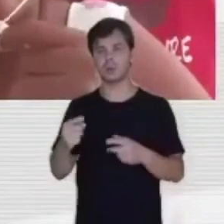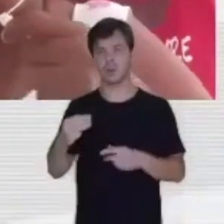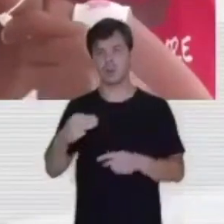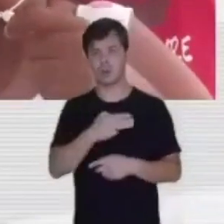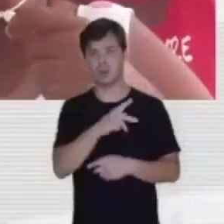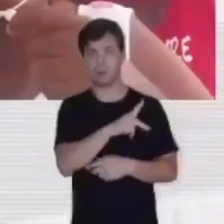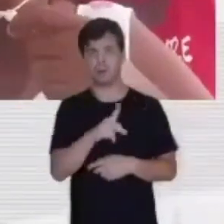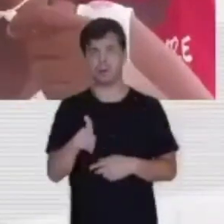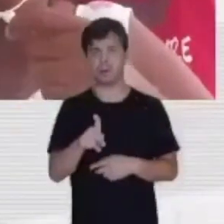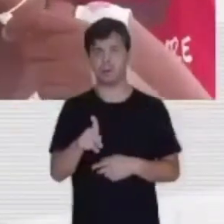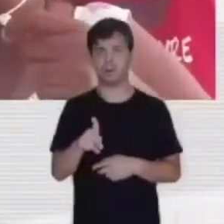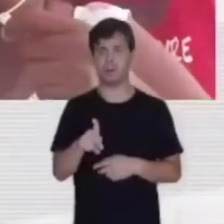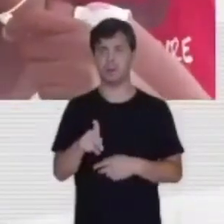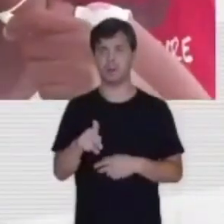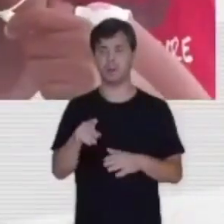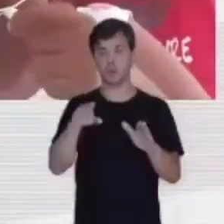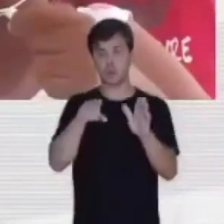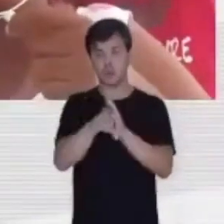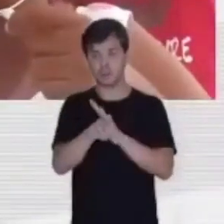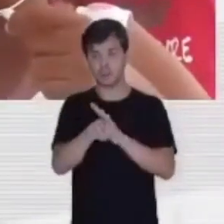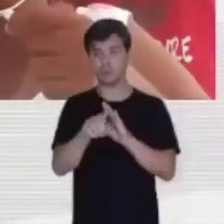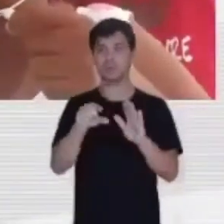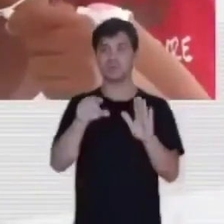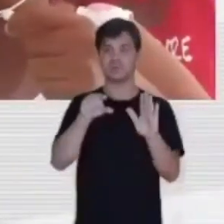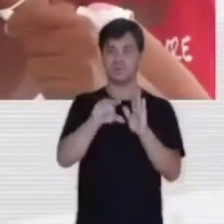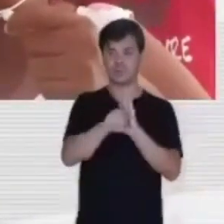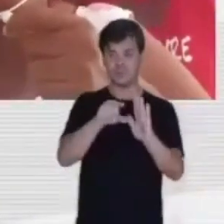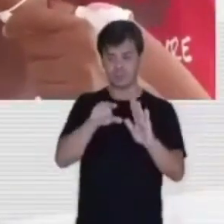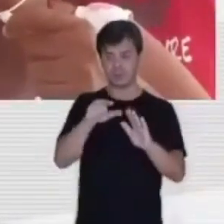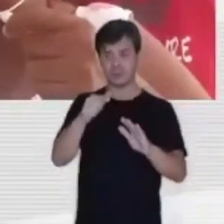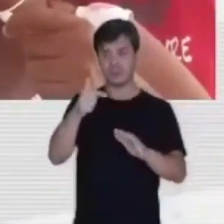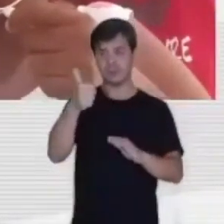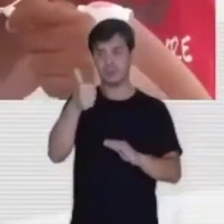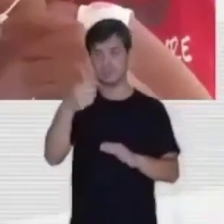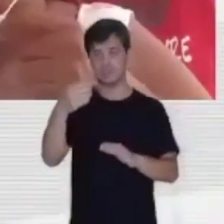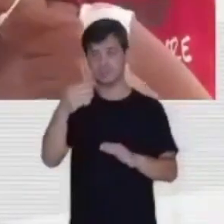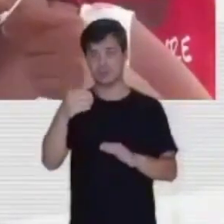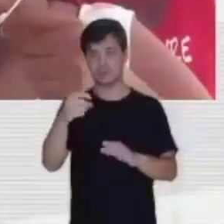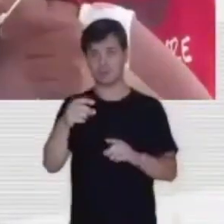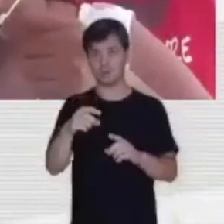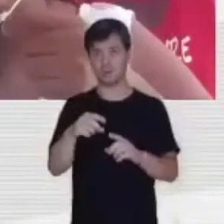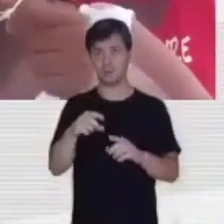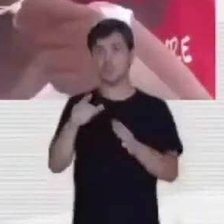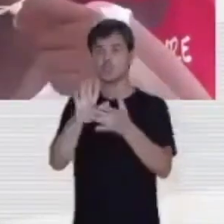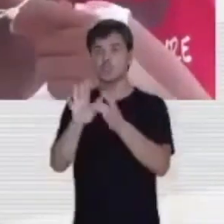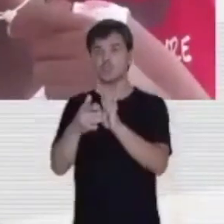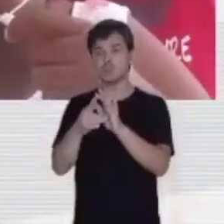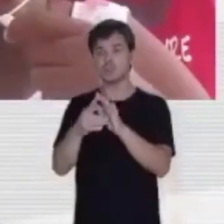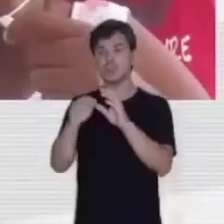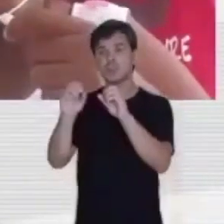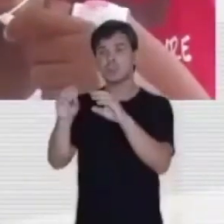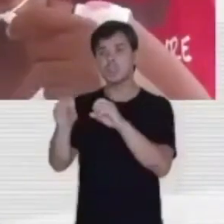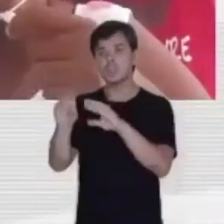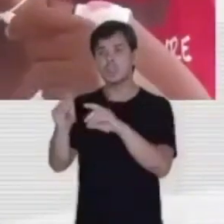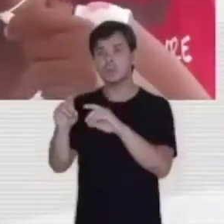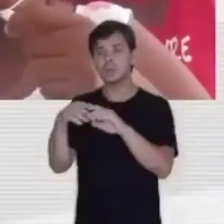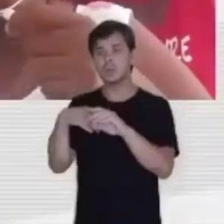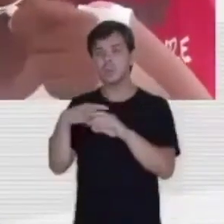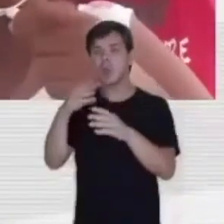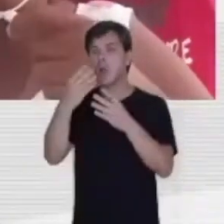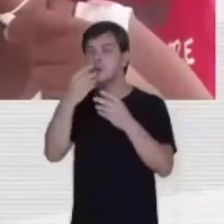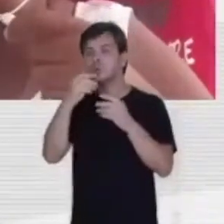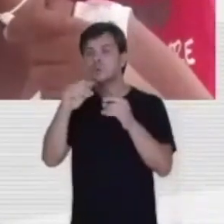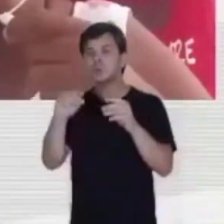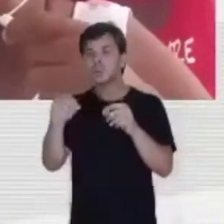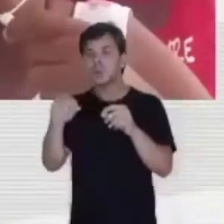meu presidente Lula, no capítulo 5, versículo 13 ao 16 da Bíblia, Jesus nos diz que somos o sal da